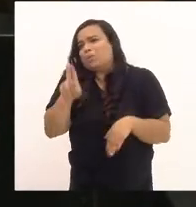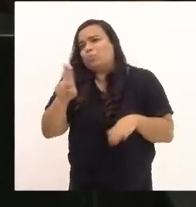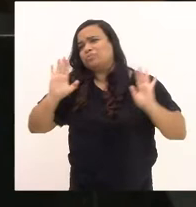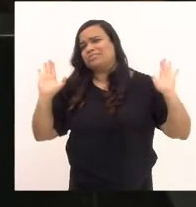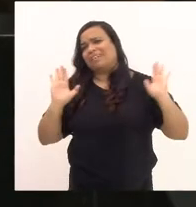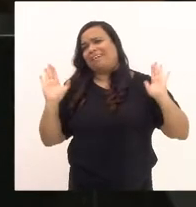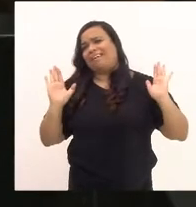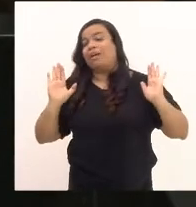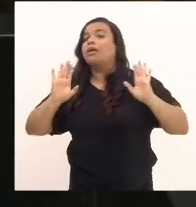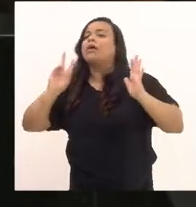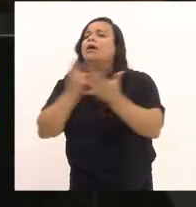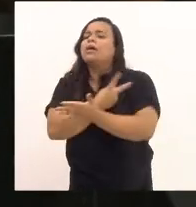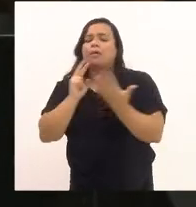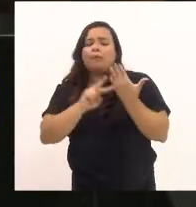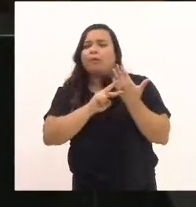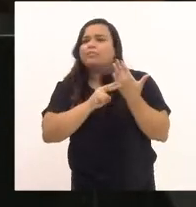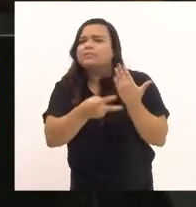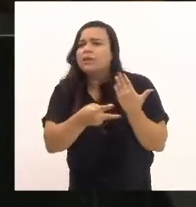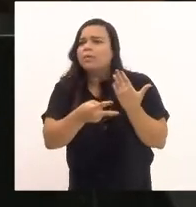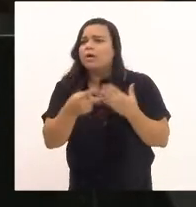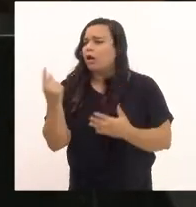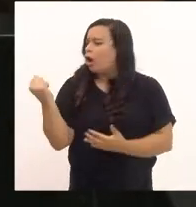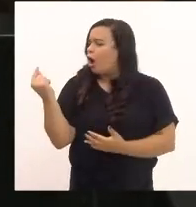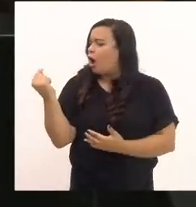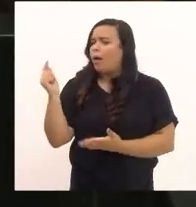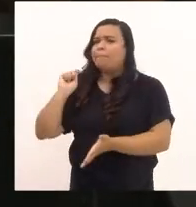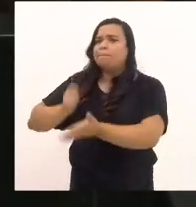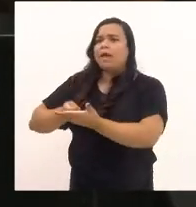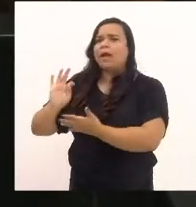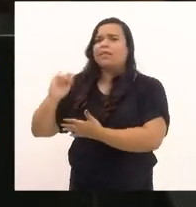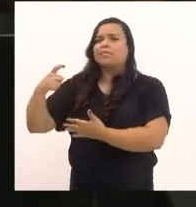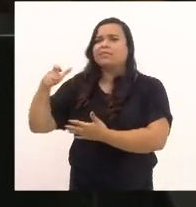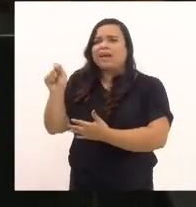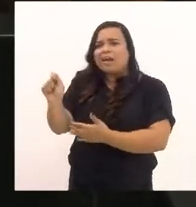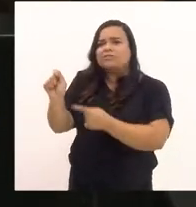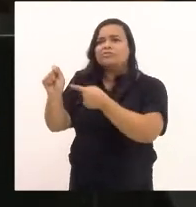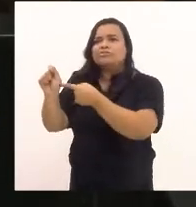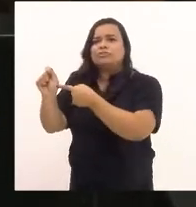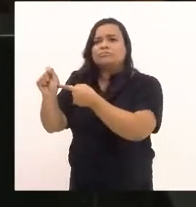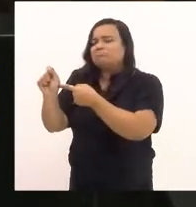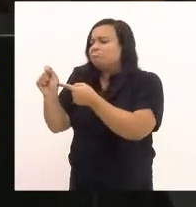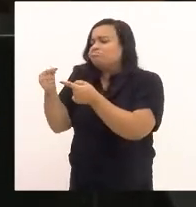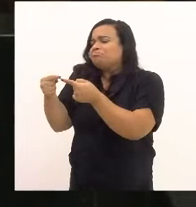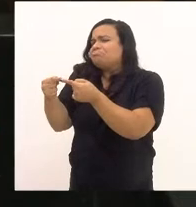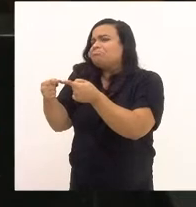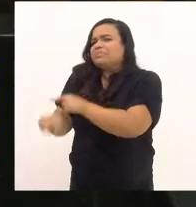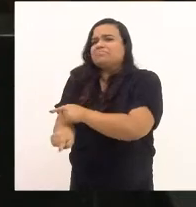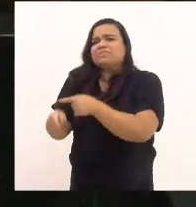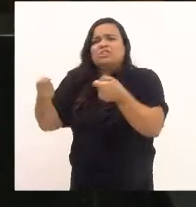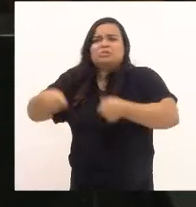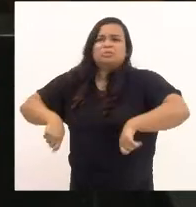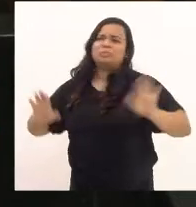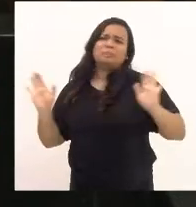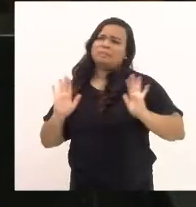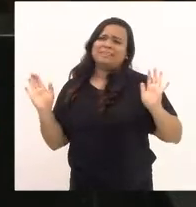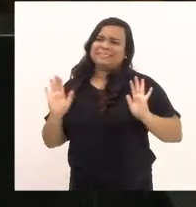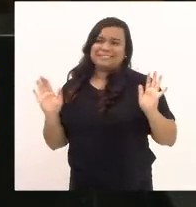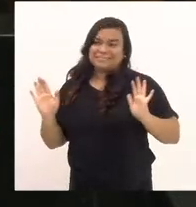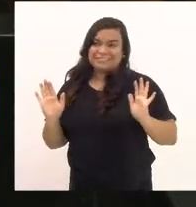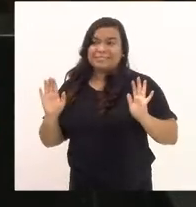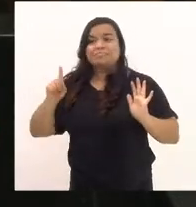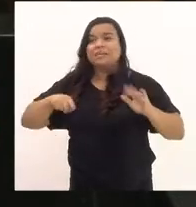de consequência, a cobrança dessa taxa não corresponde mais a um